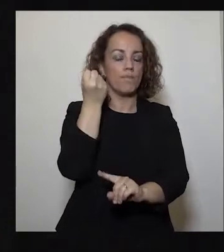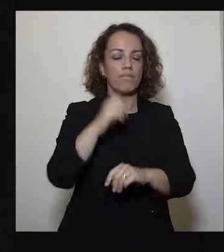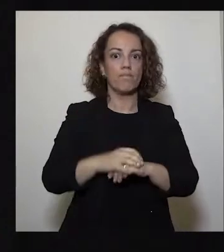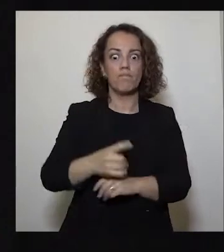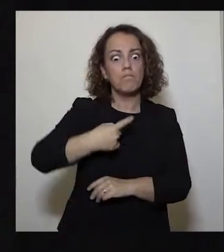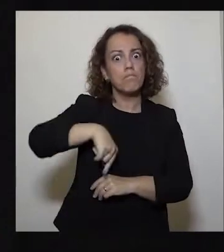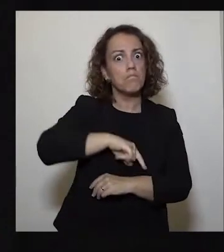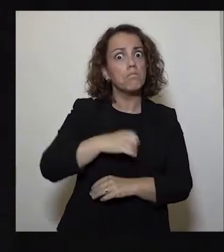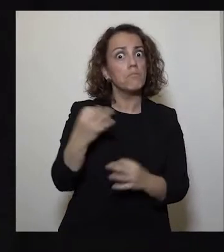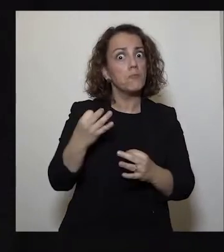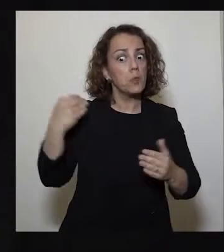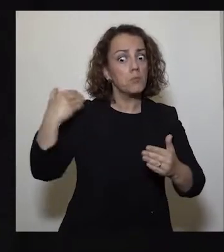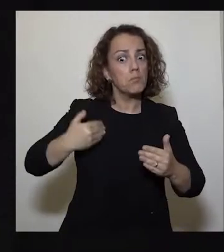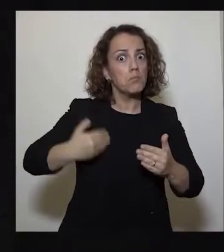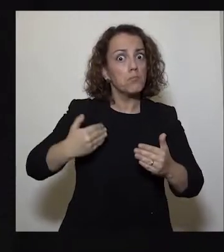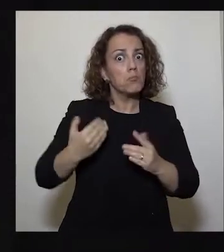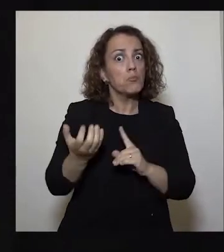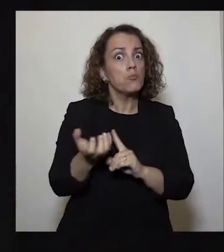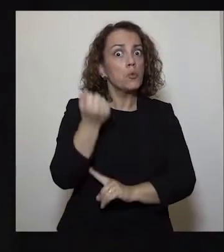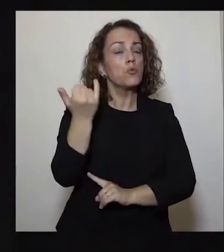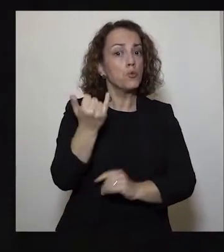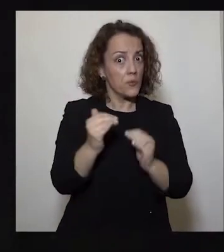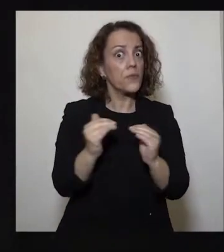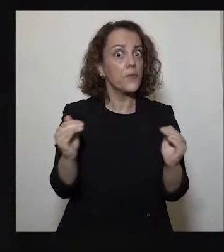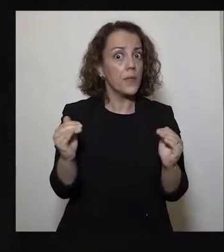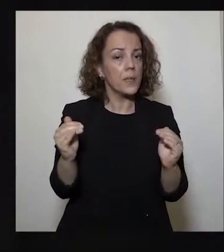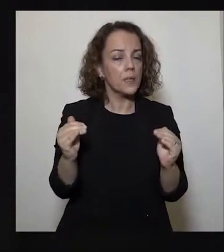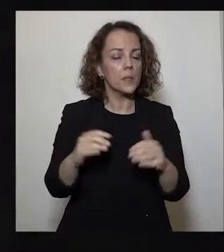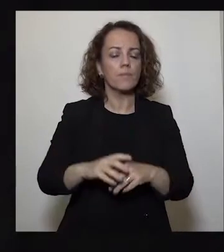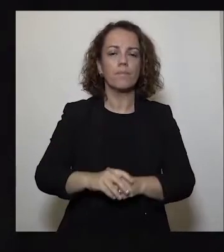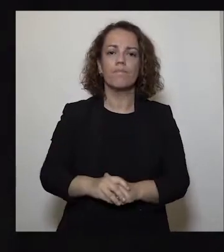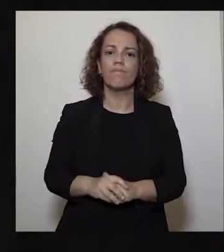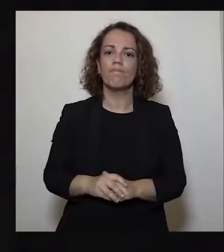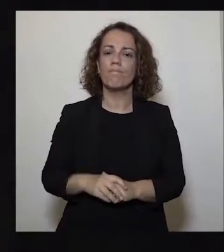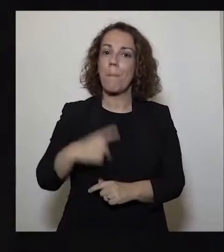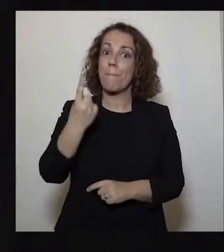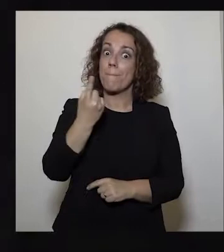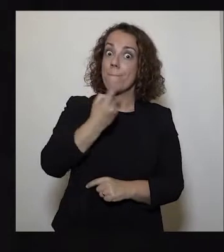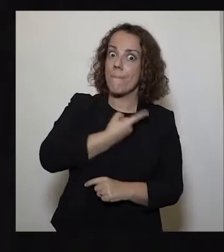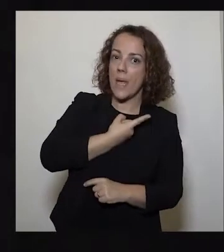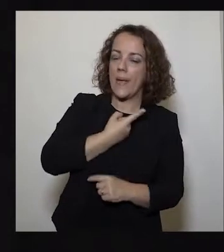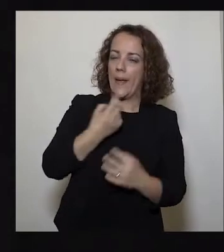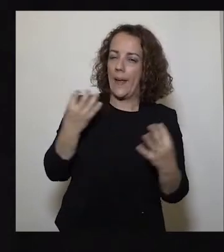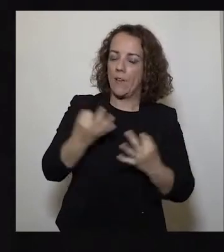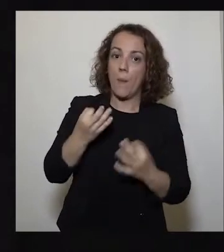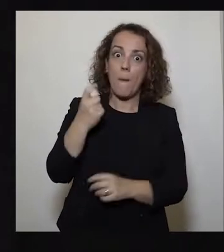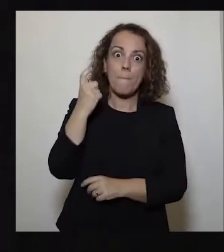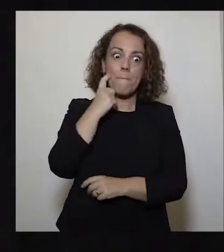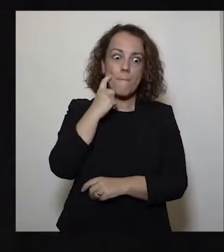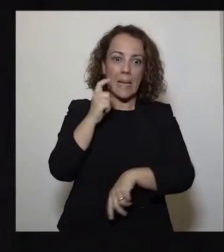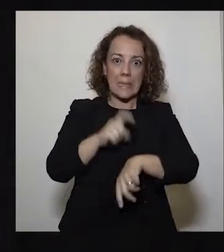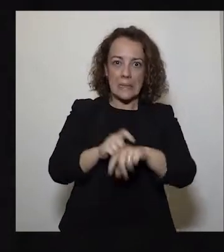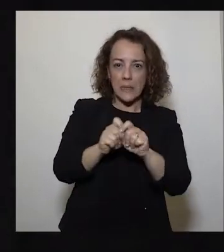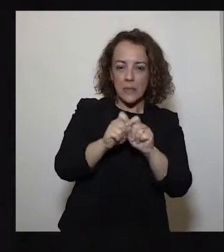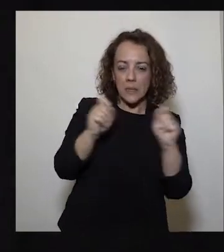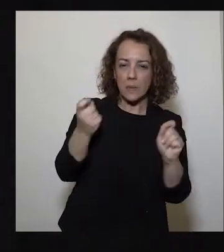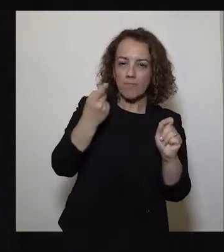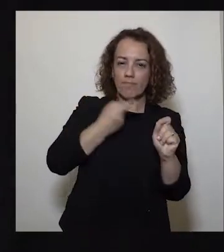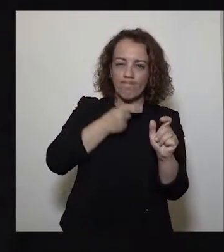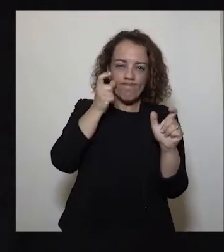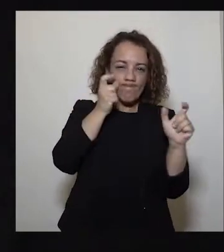a ganhar essa segunda fase. Tínhamos de fazer da Páscoa um tempo de contenção